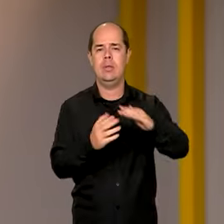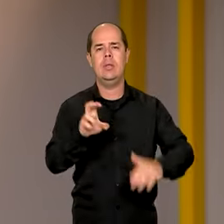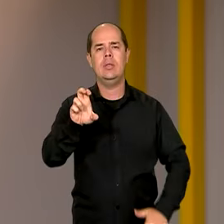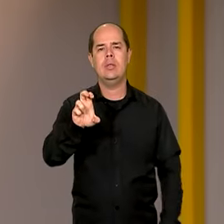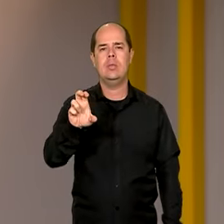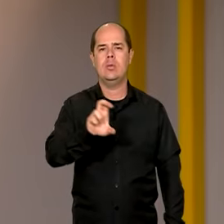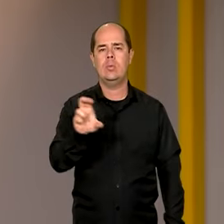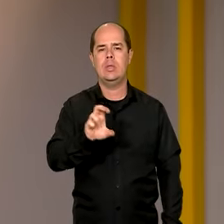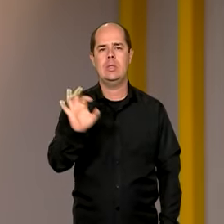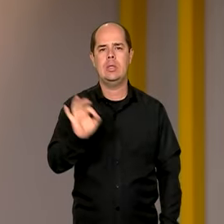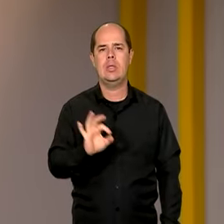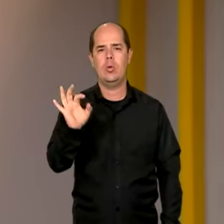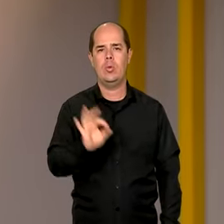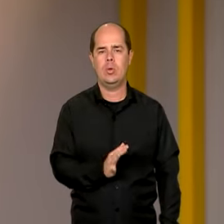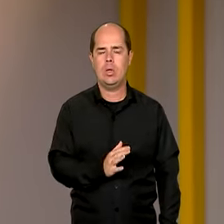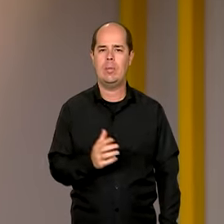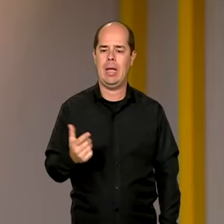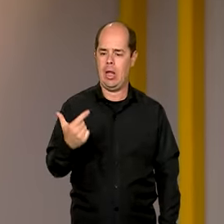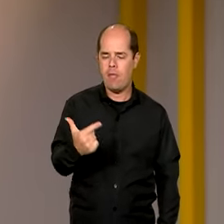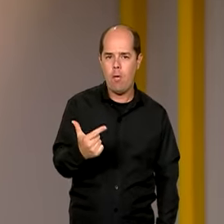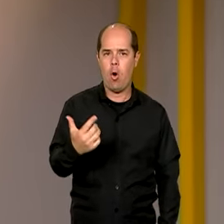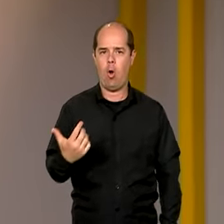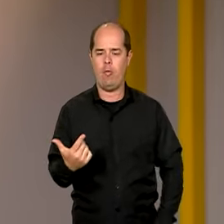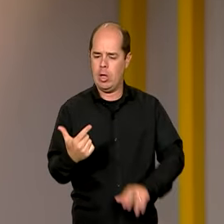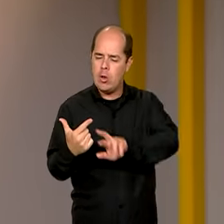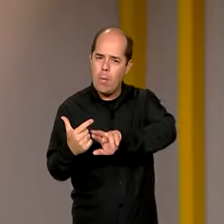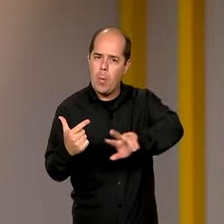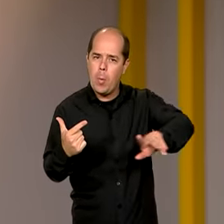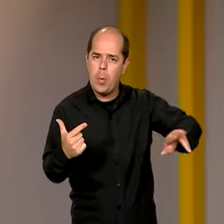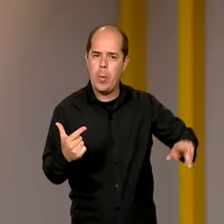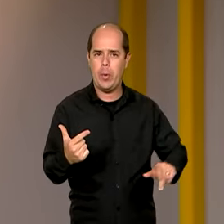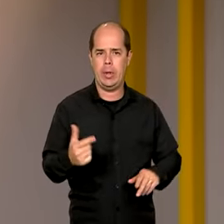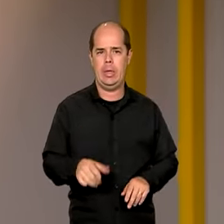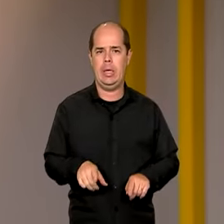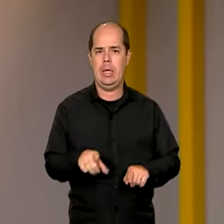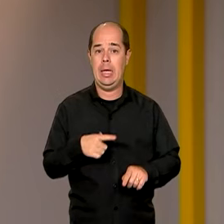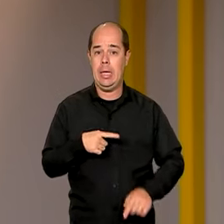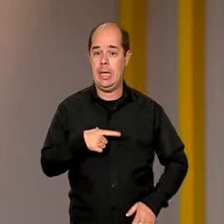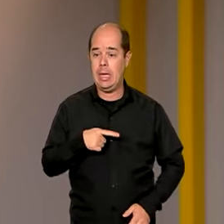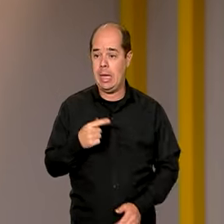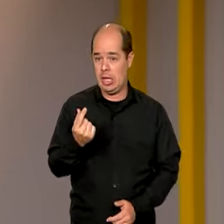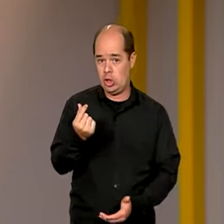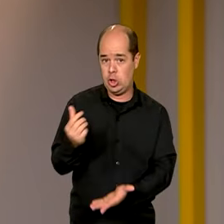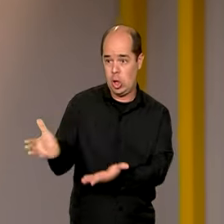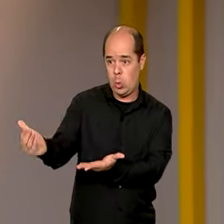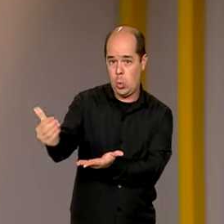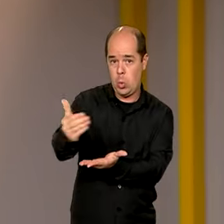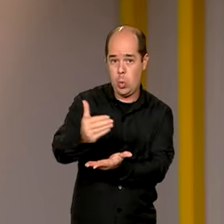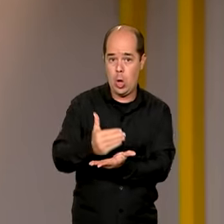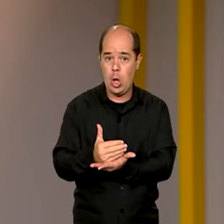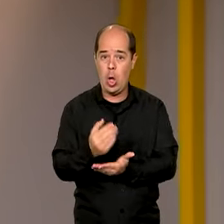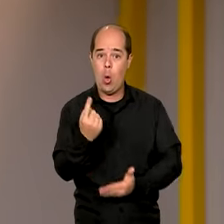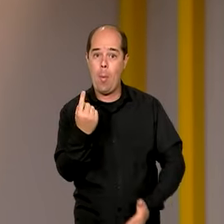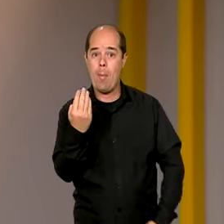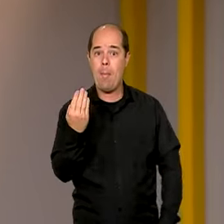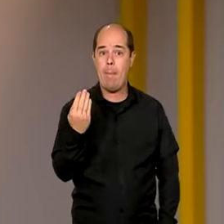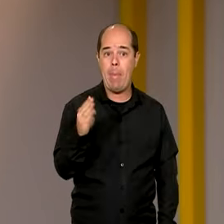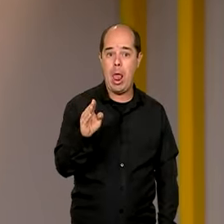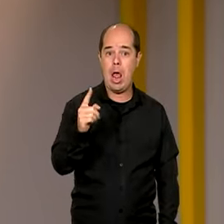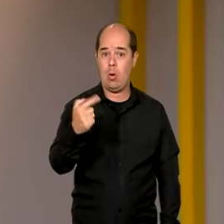e espingardas, por exemplo. E tem potencial de arrecadação da ordem de R 1,1 bilhão até